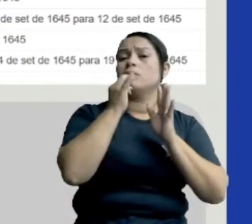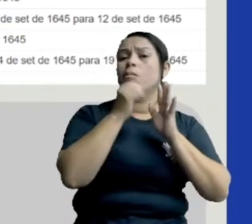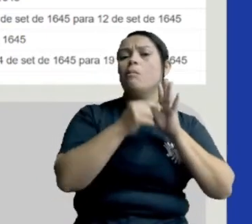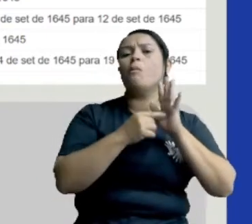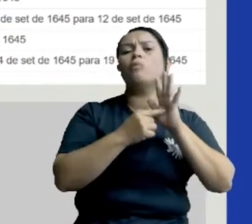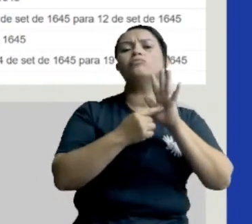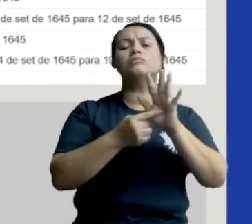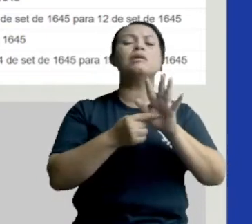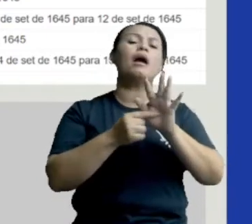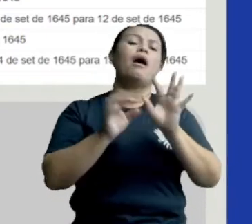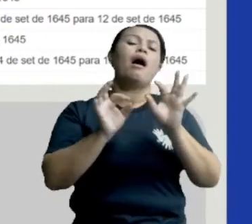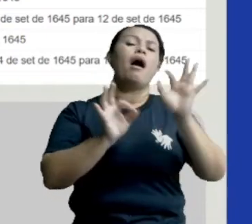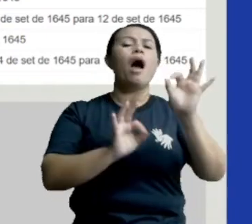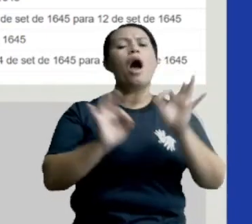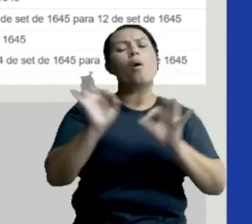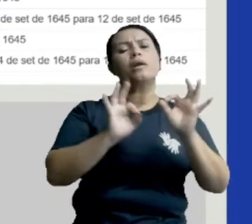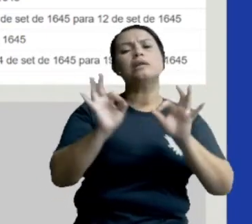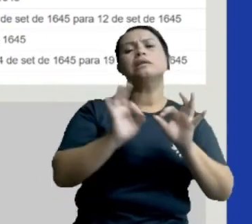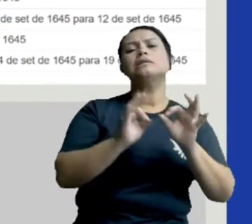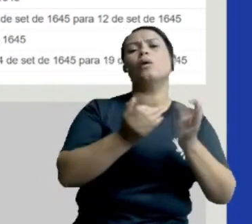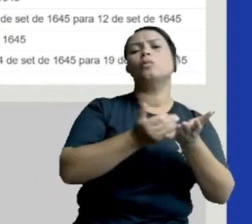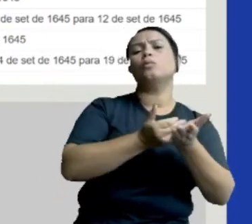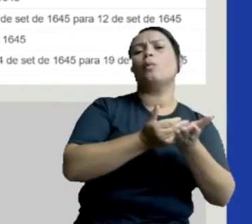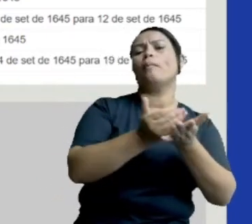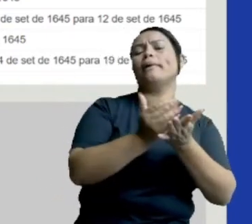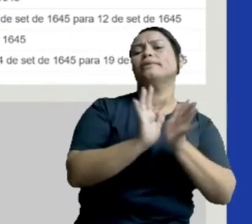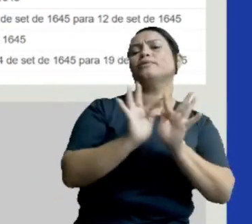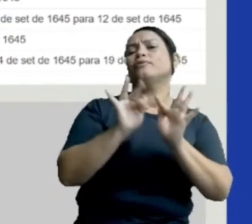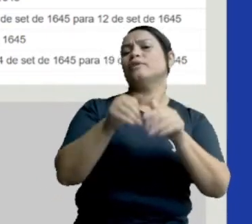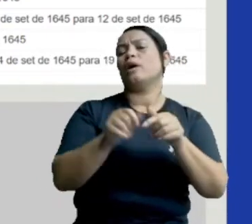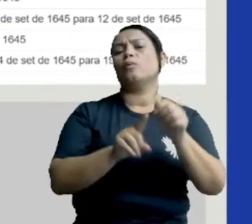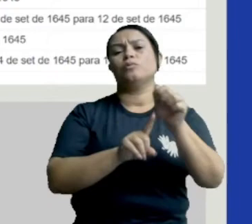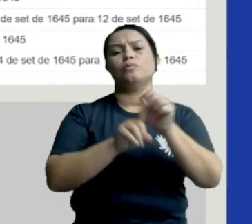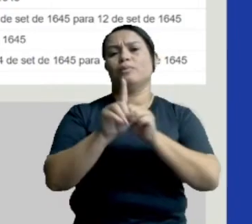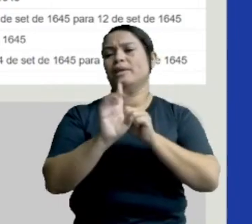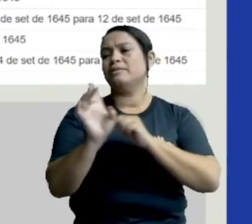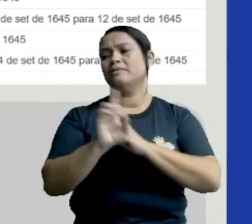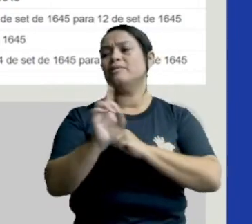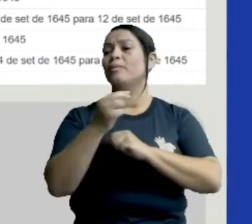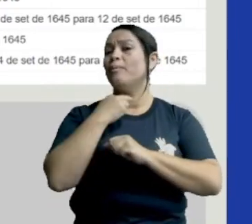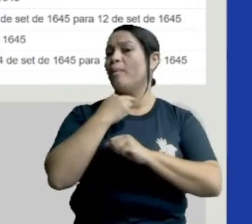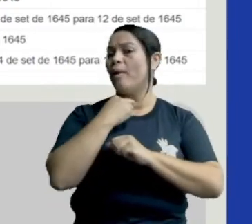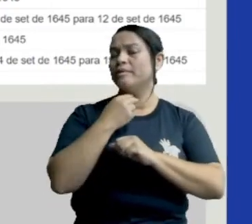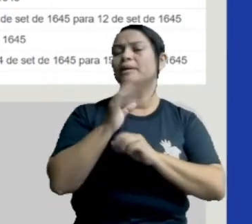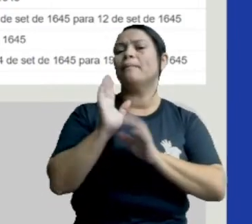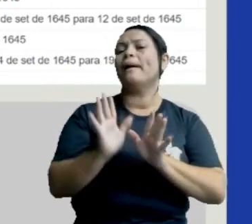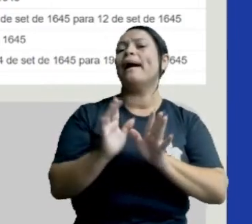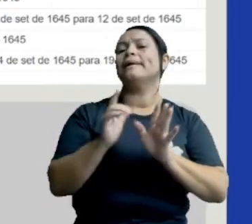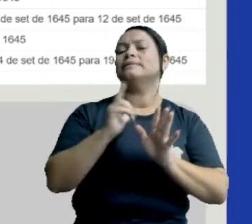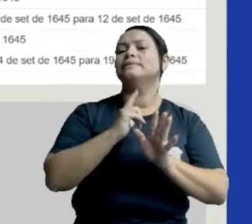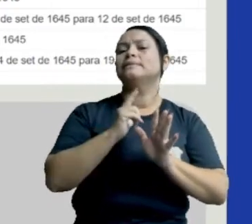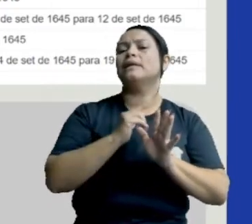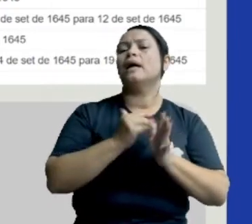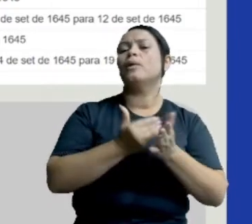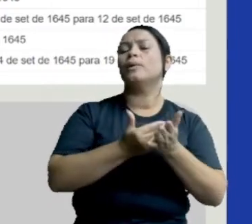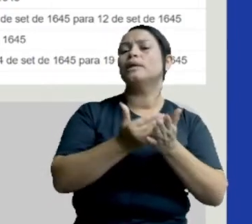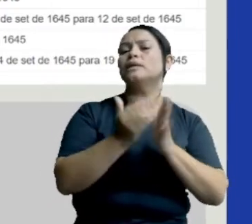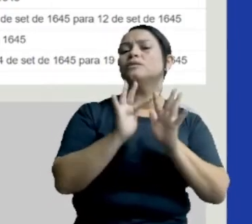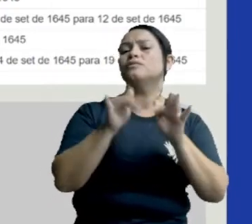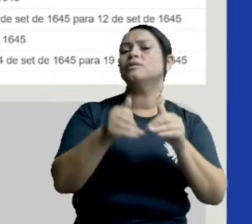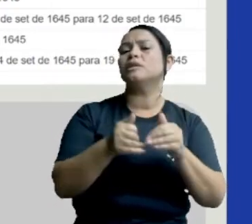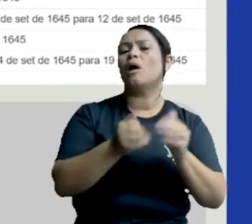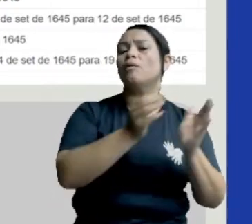do início e final do mês, mas sim do início e do final das fases da lua.